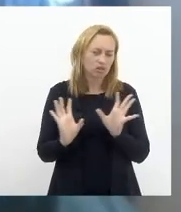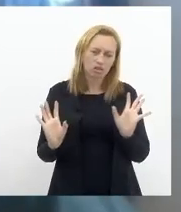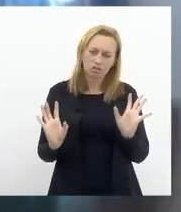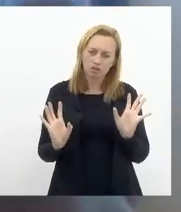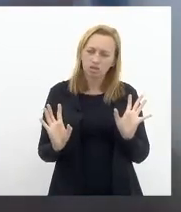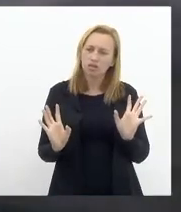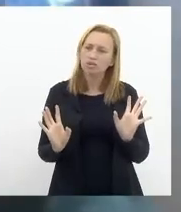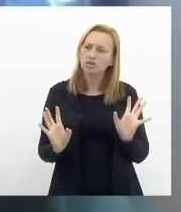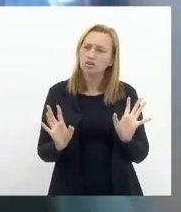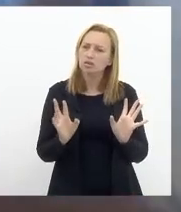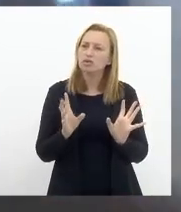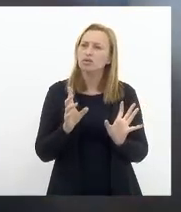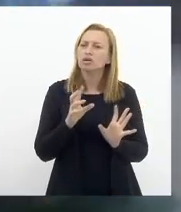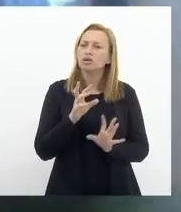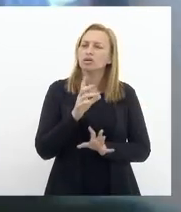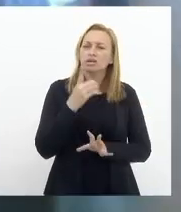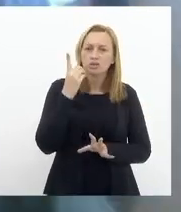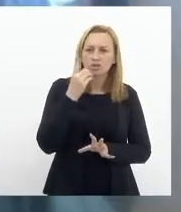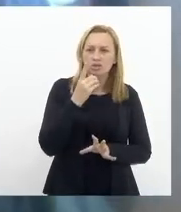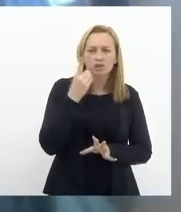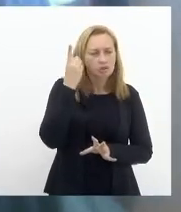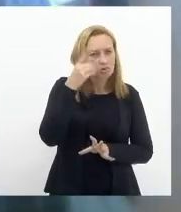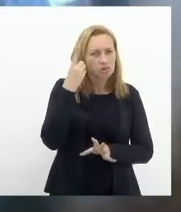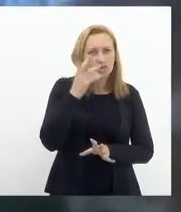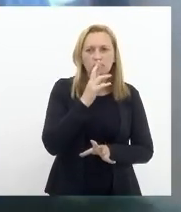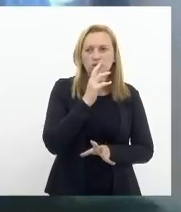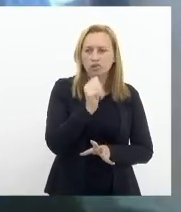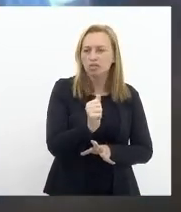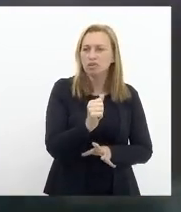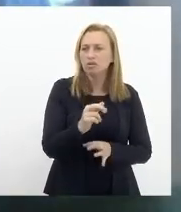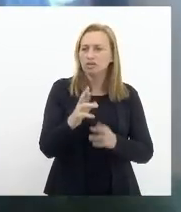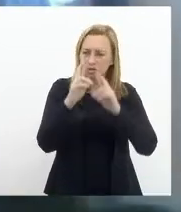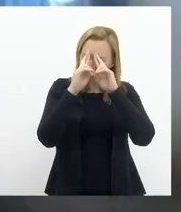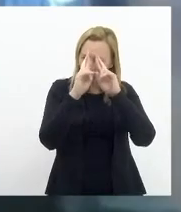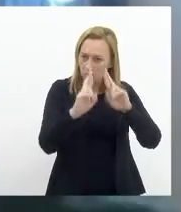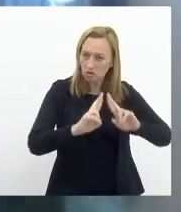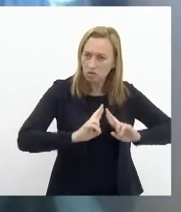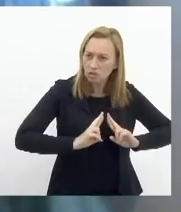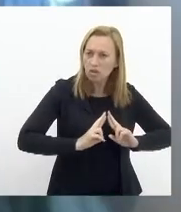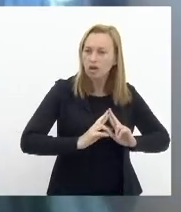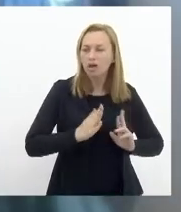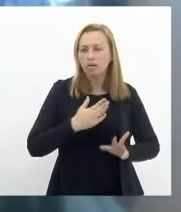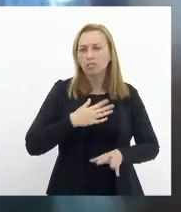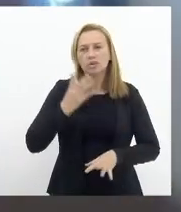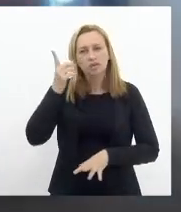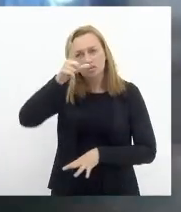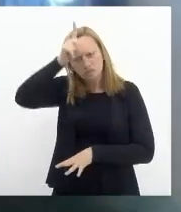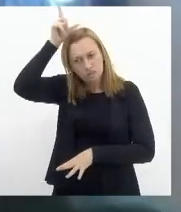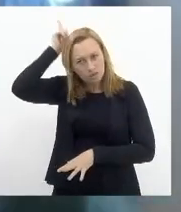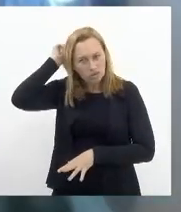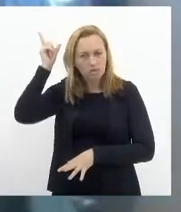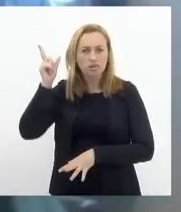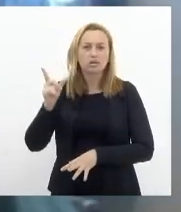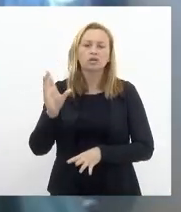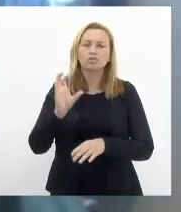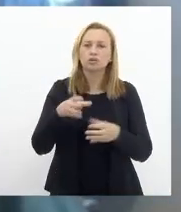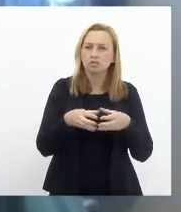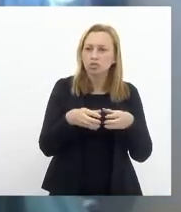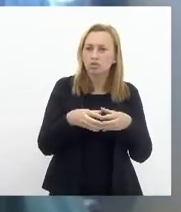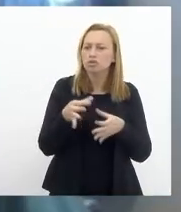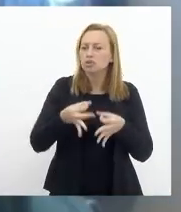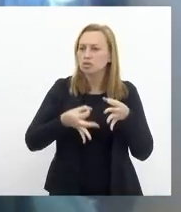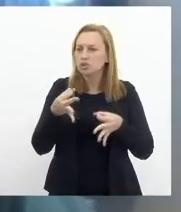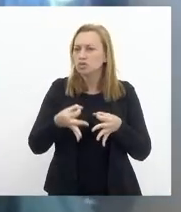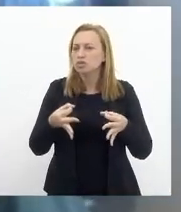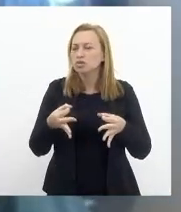deputado Rodrigo Amorim volta e meia diz que me respeita como decano a mim ao Luiz Paulo e a outros na comissão de construção e justiça nós temos